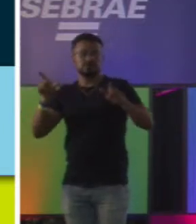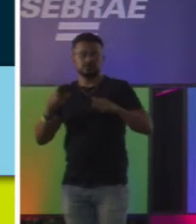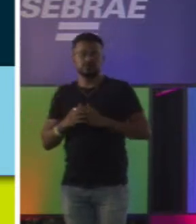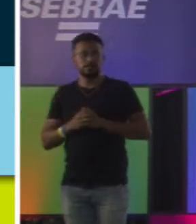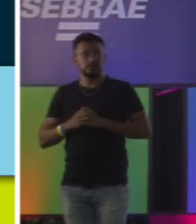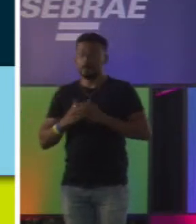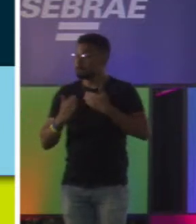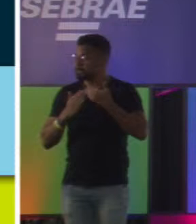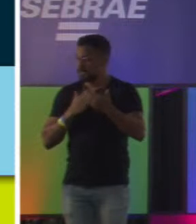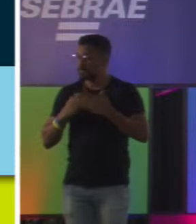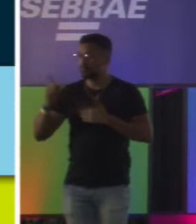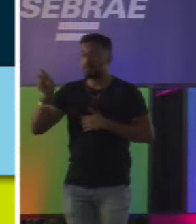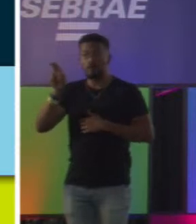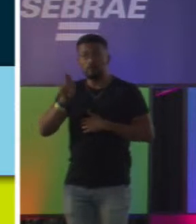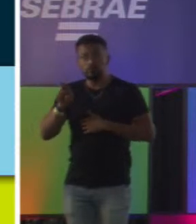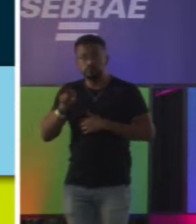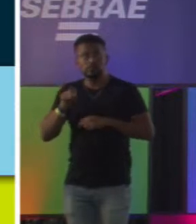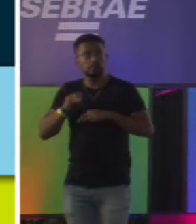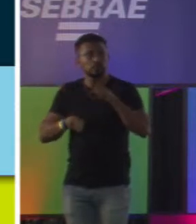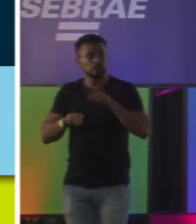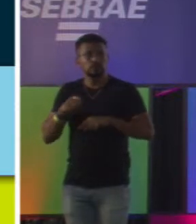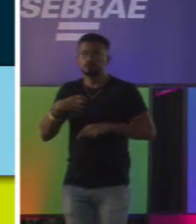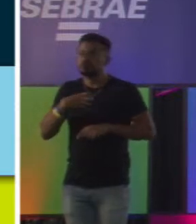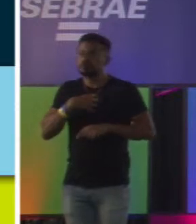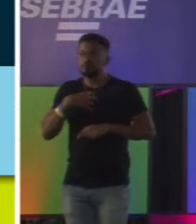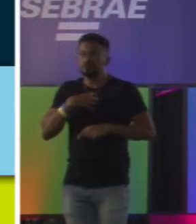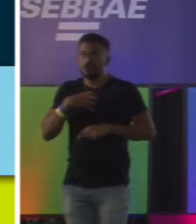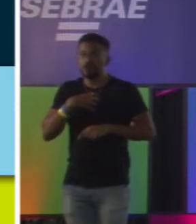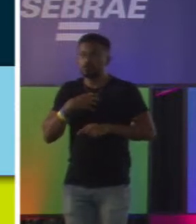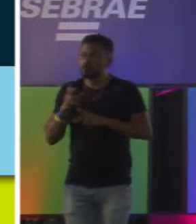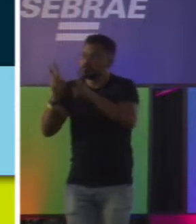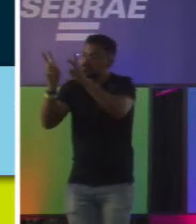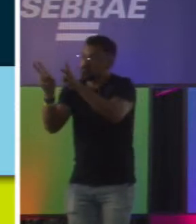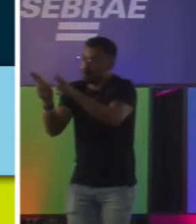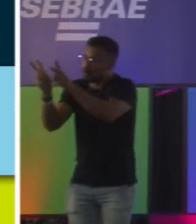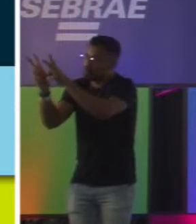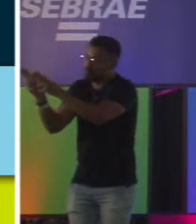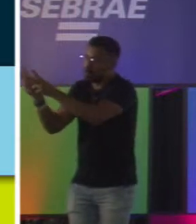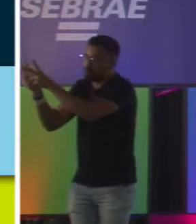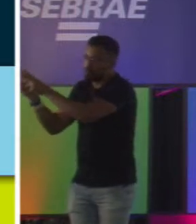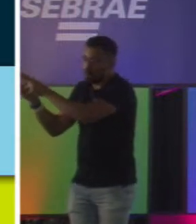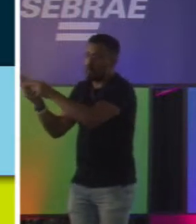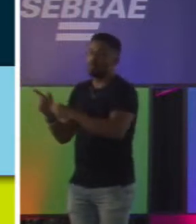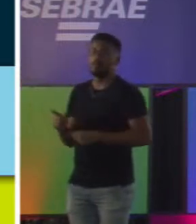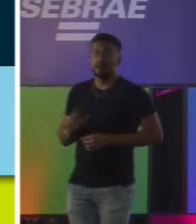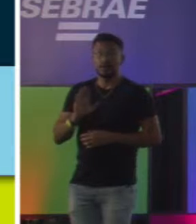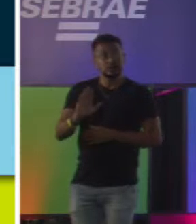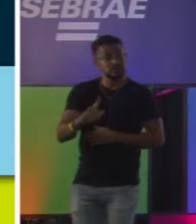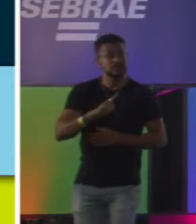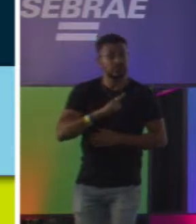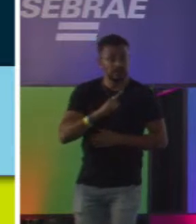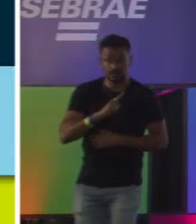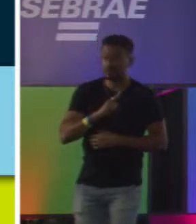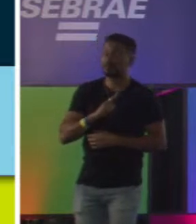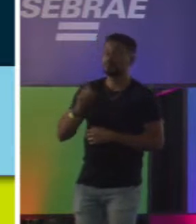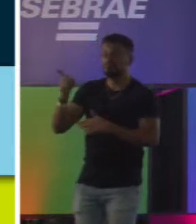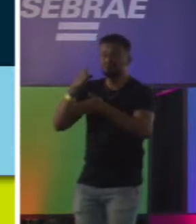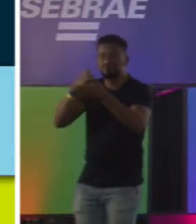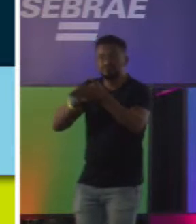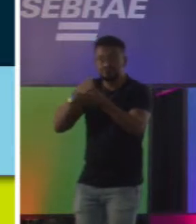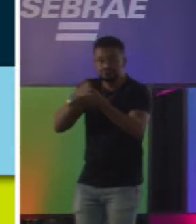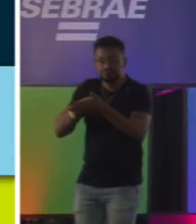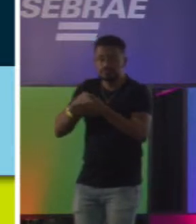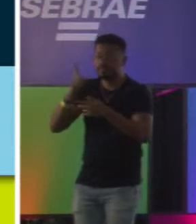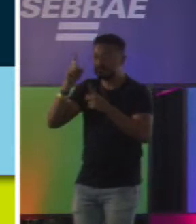uma maneira, vamos dizer, entre aspas, igual, a gente vai ver que pode ter dificuldade